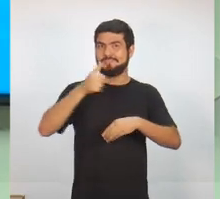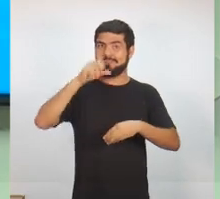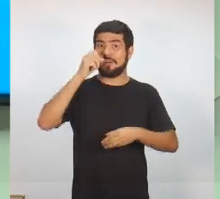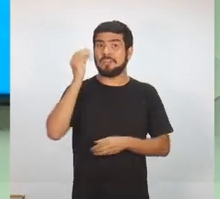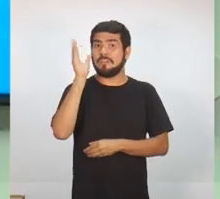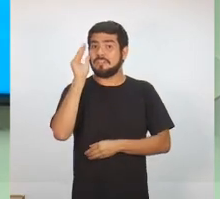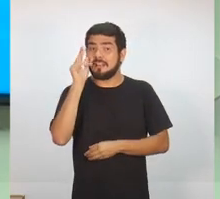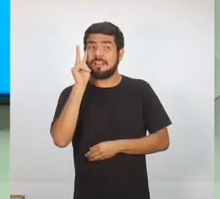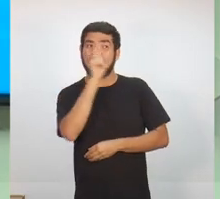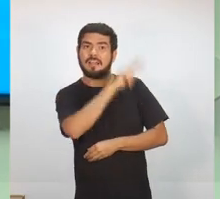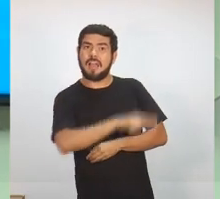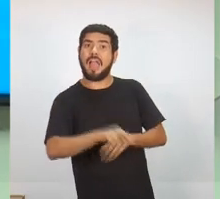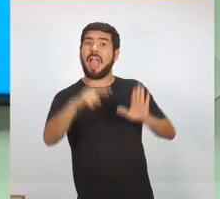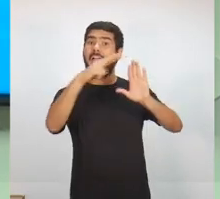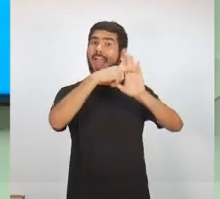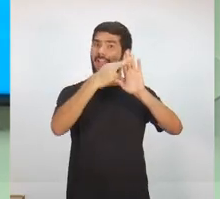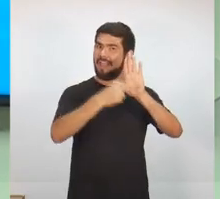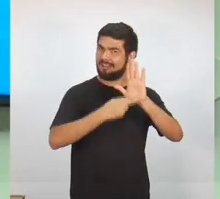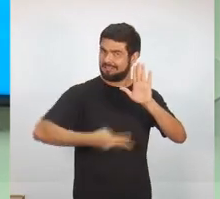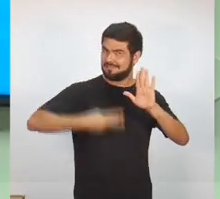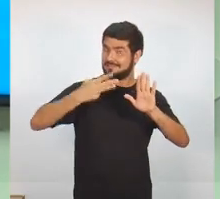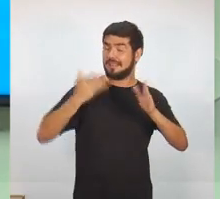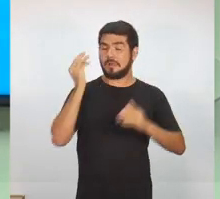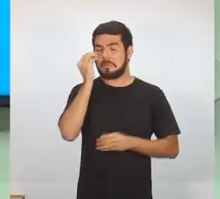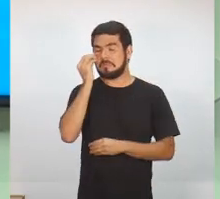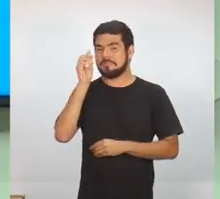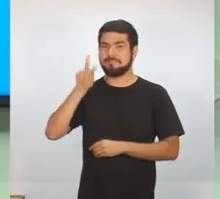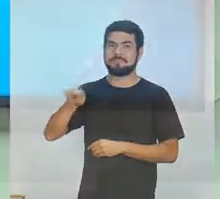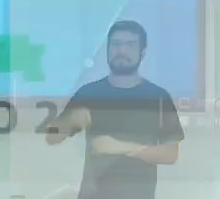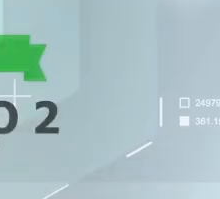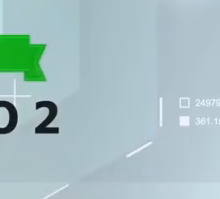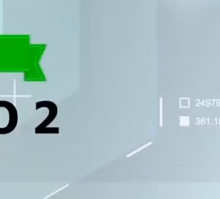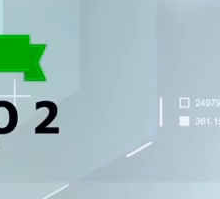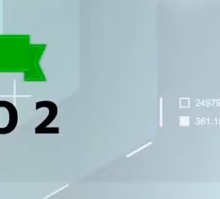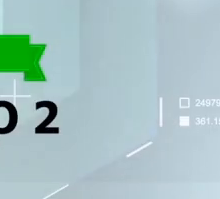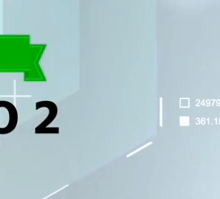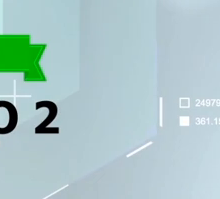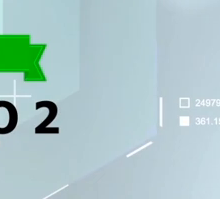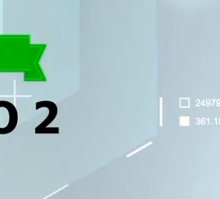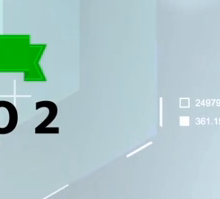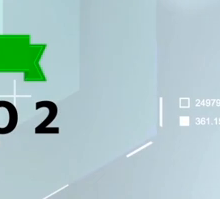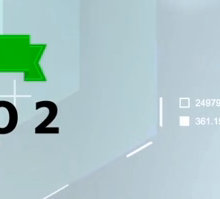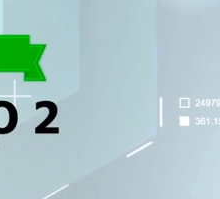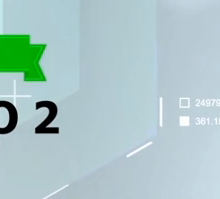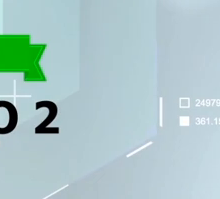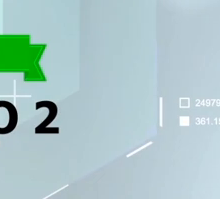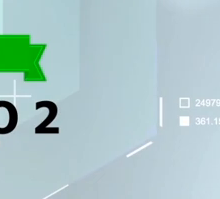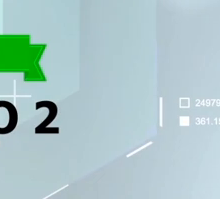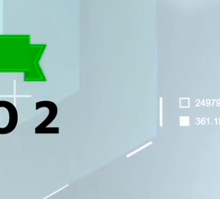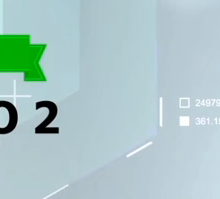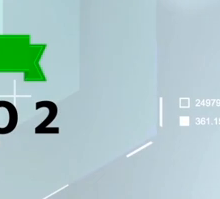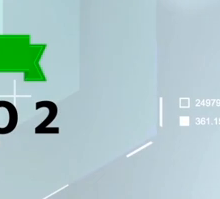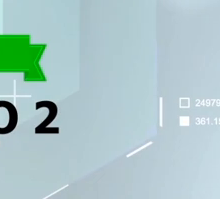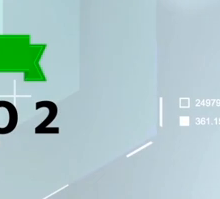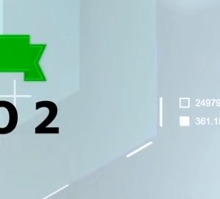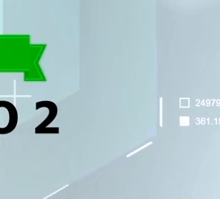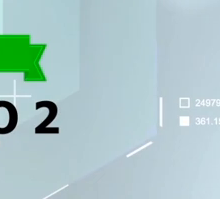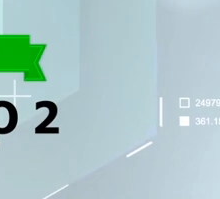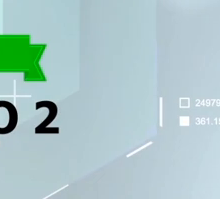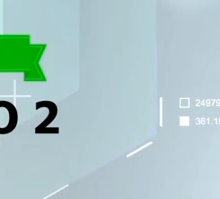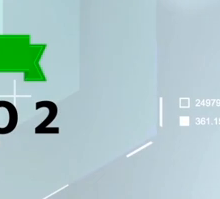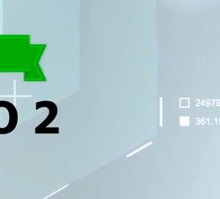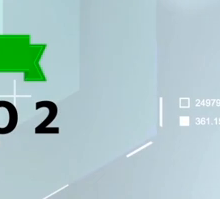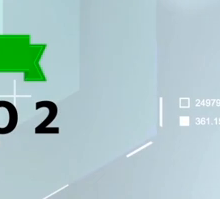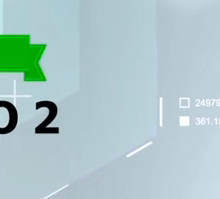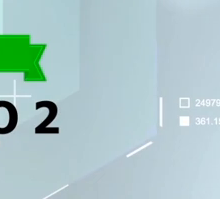ligado às regras desse terceiro bloco, roda para mim. No terceiro bloco, candidato pergunta a